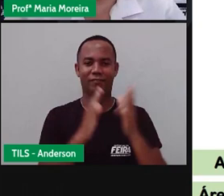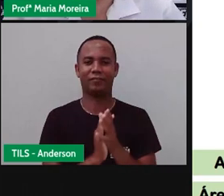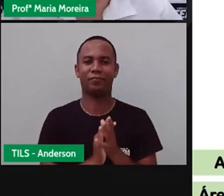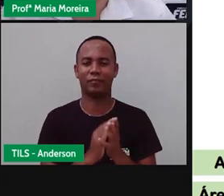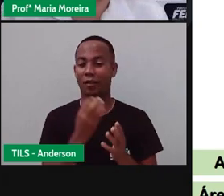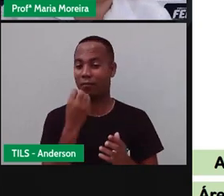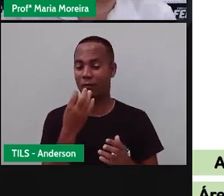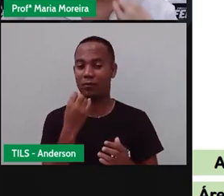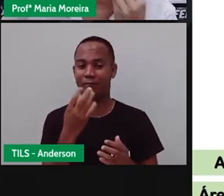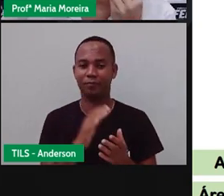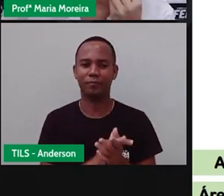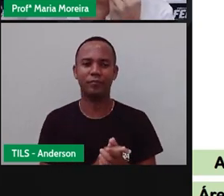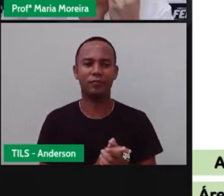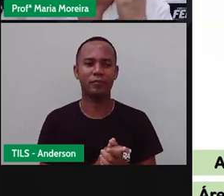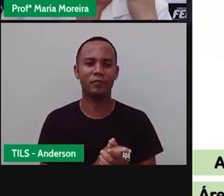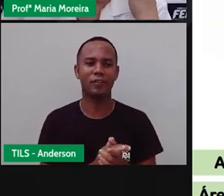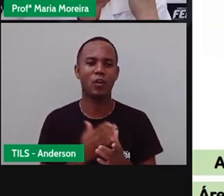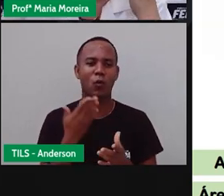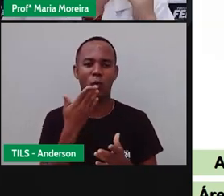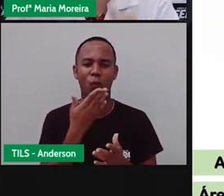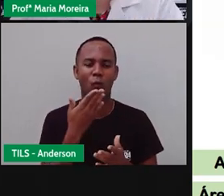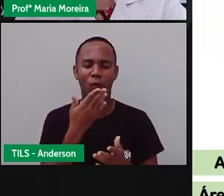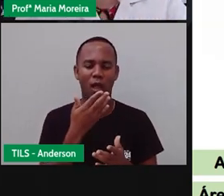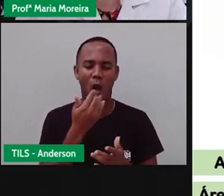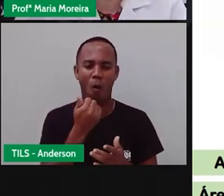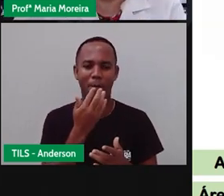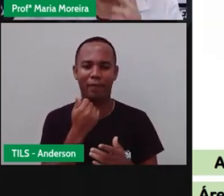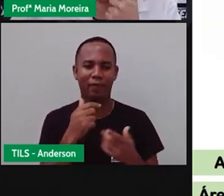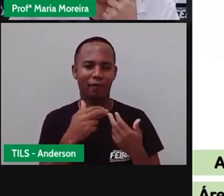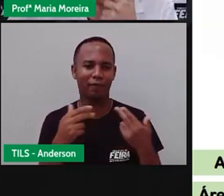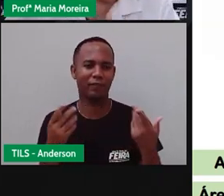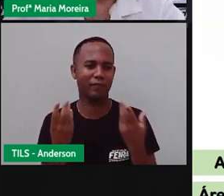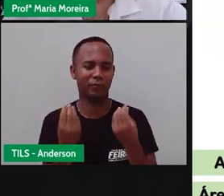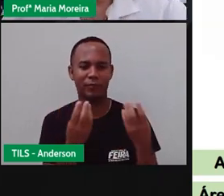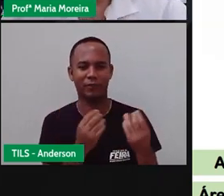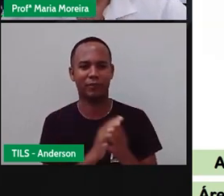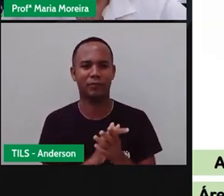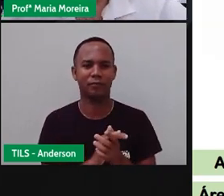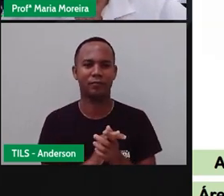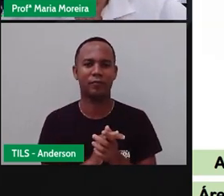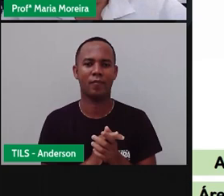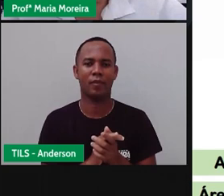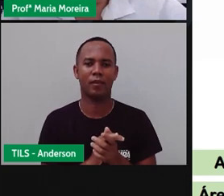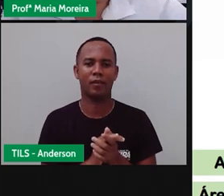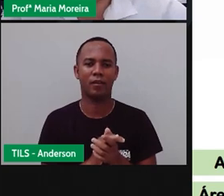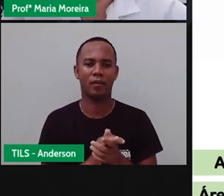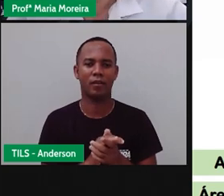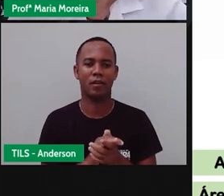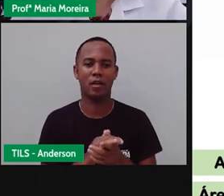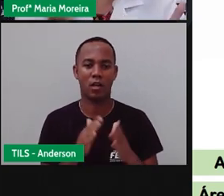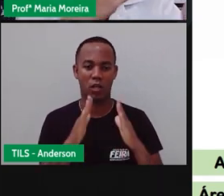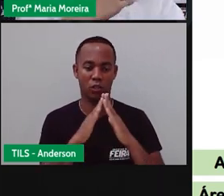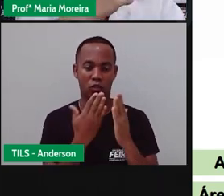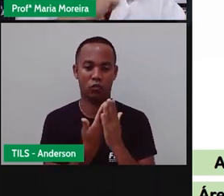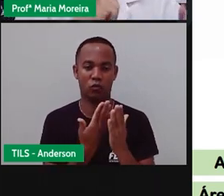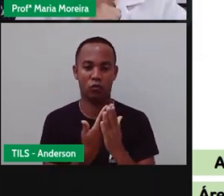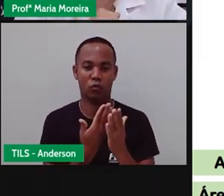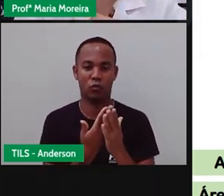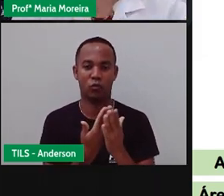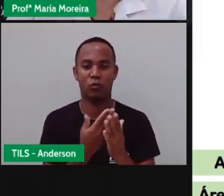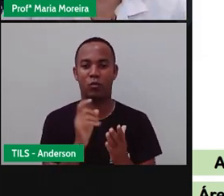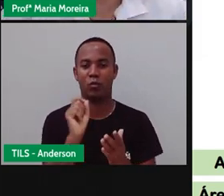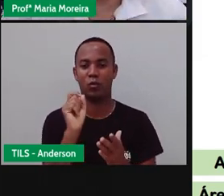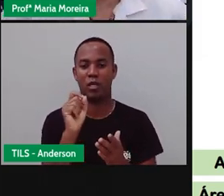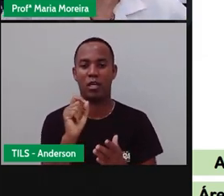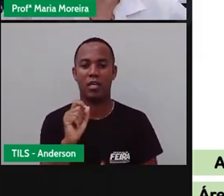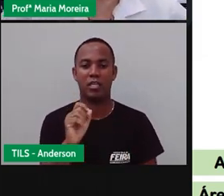a melhor época, as melhores comidas, Ai, a Pro ama. Nossa área de conhecimentos, né, gente? Vamos deixar a comida aí um